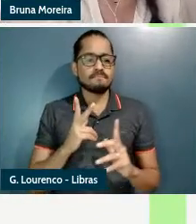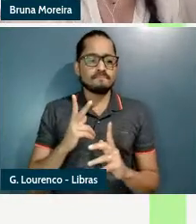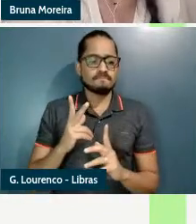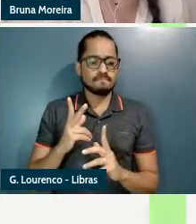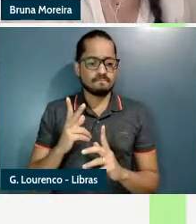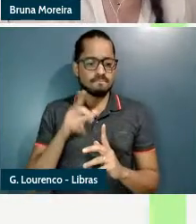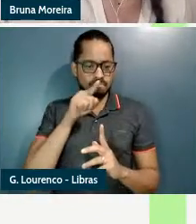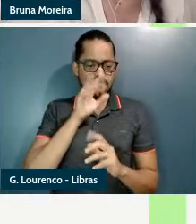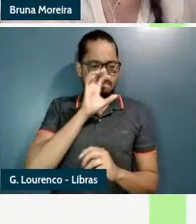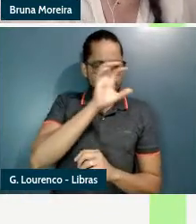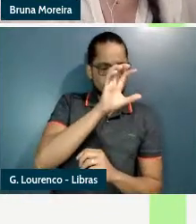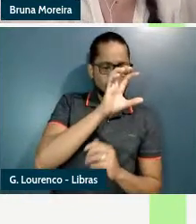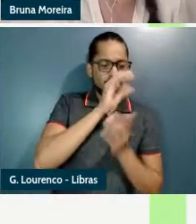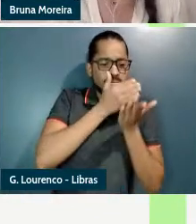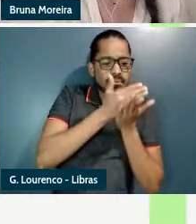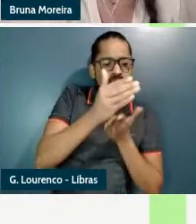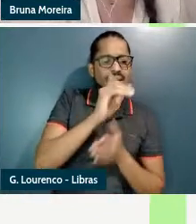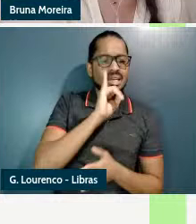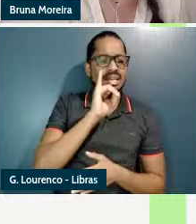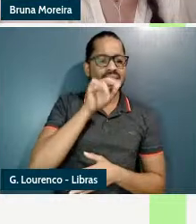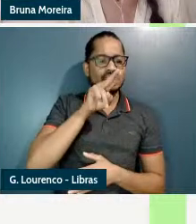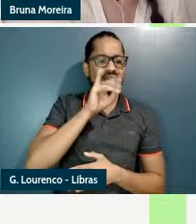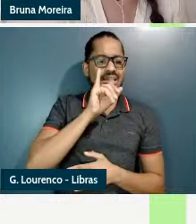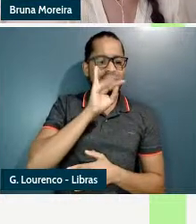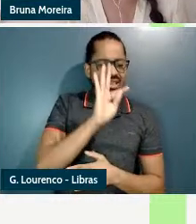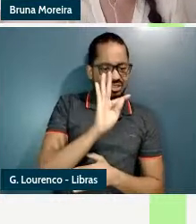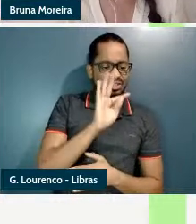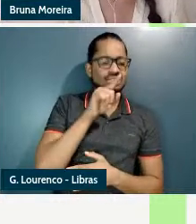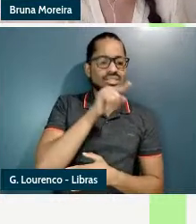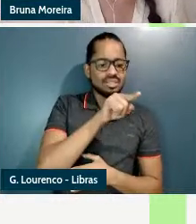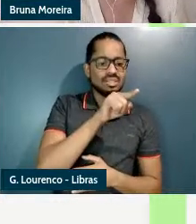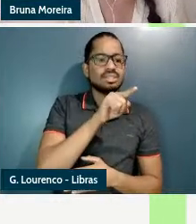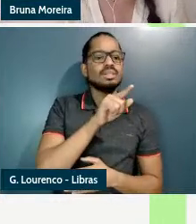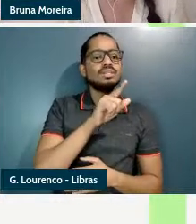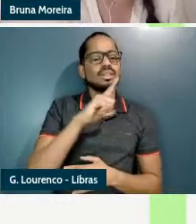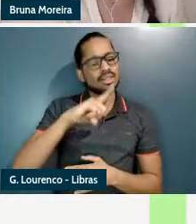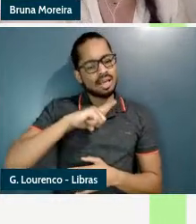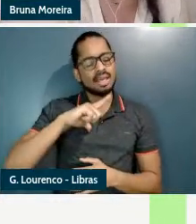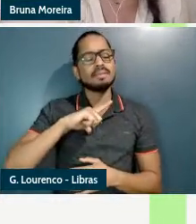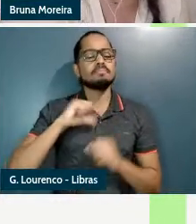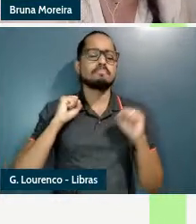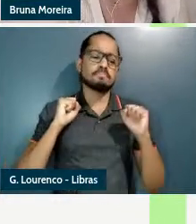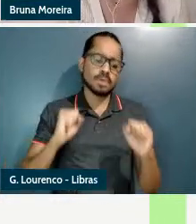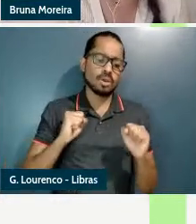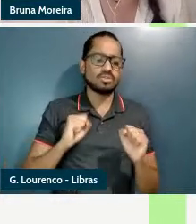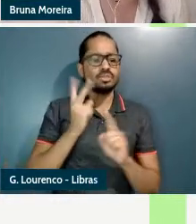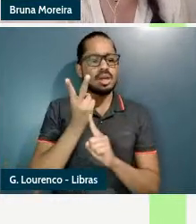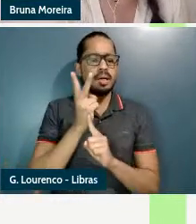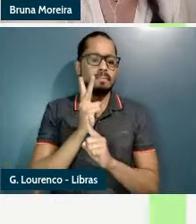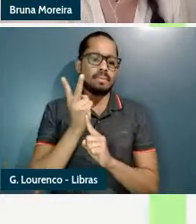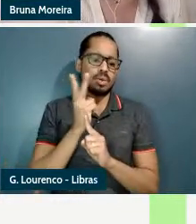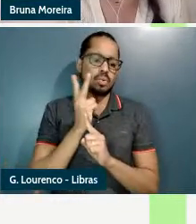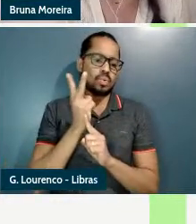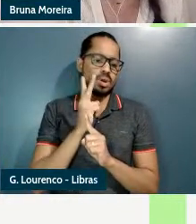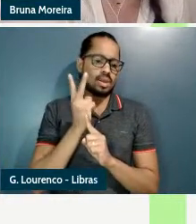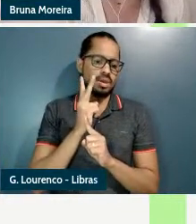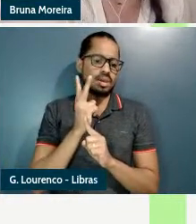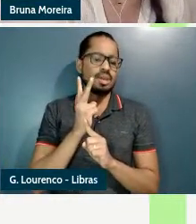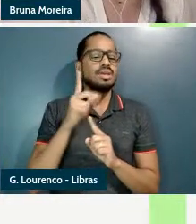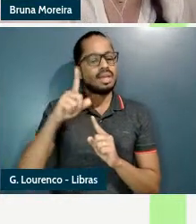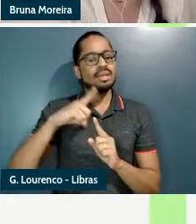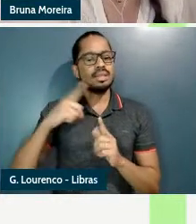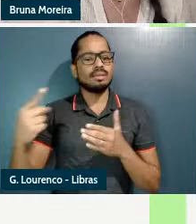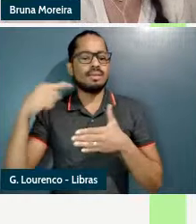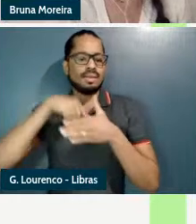iniciador senciente eu tenho a possibilidade de uma leitura avaliativa